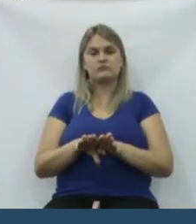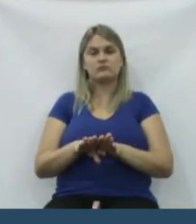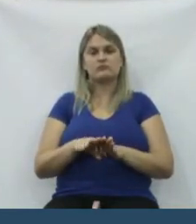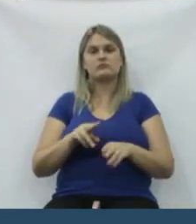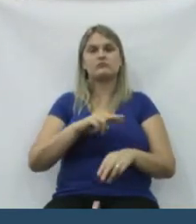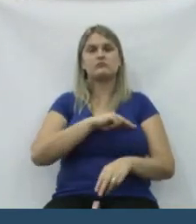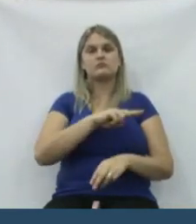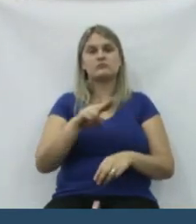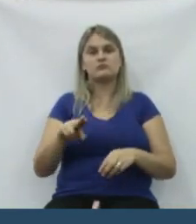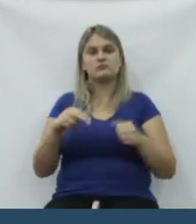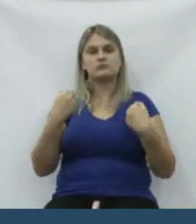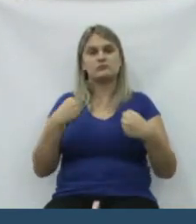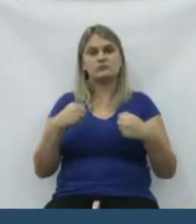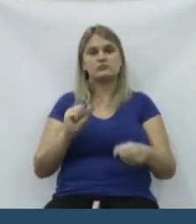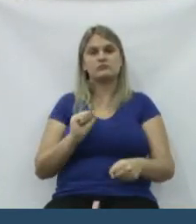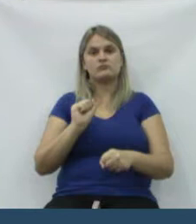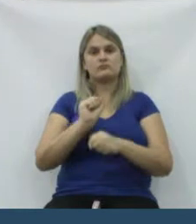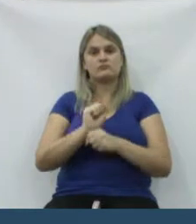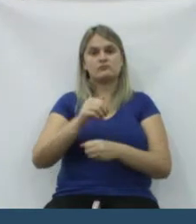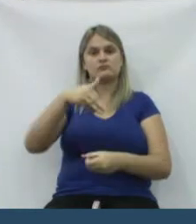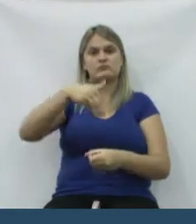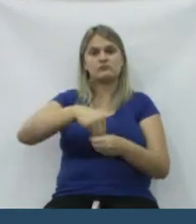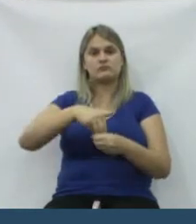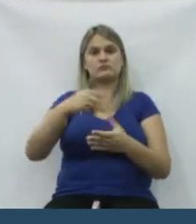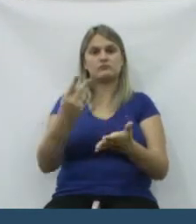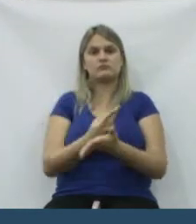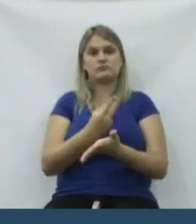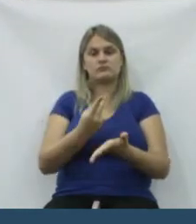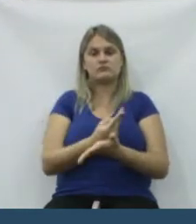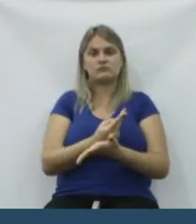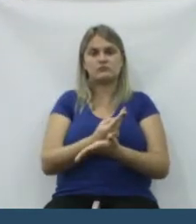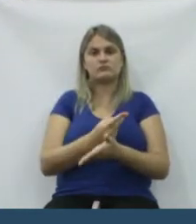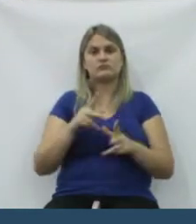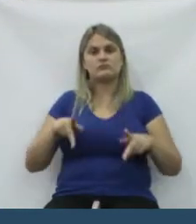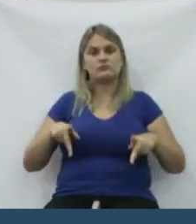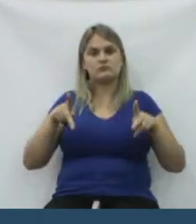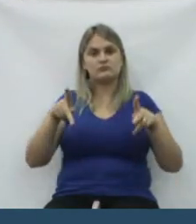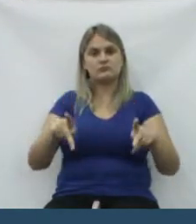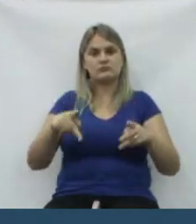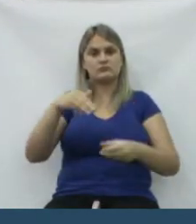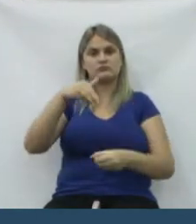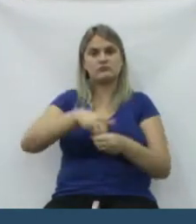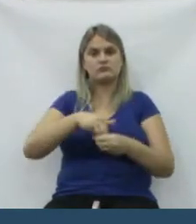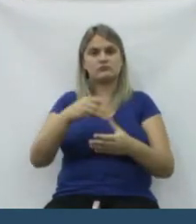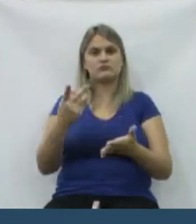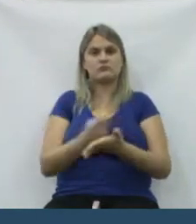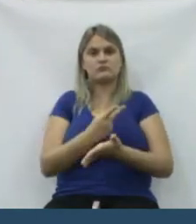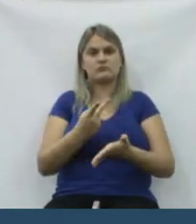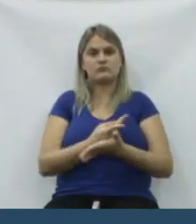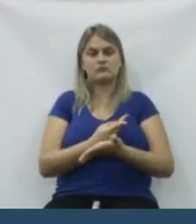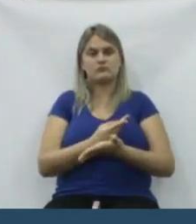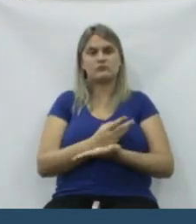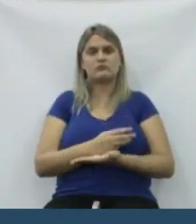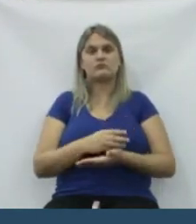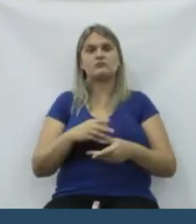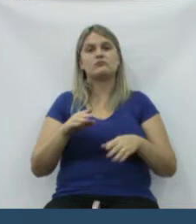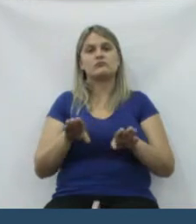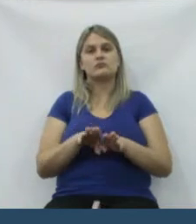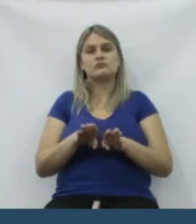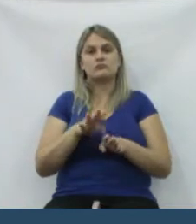Inclusive, nós temos que parar de votar errado. A população vota muito errada.